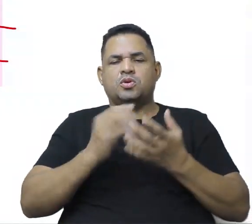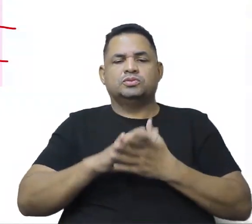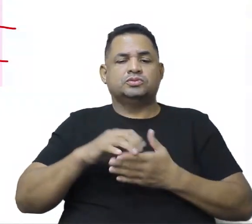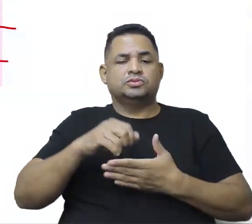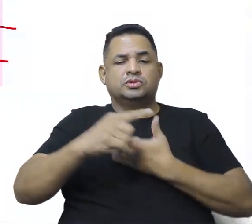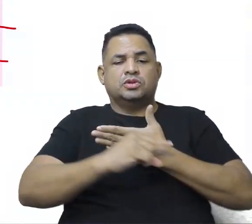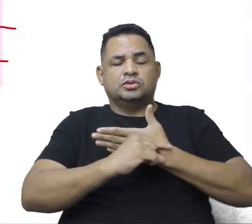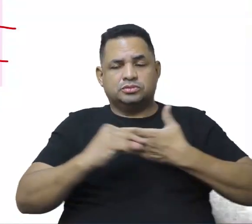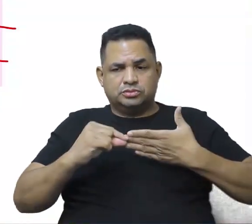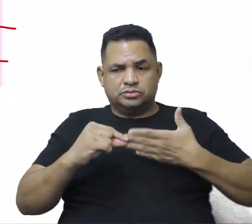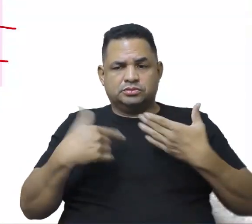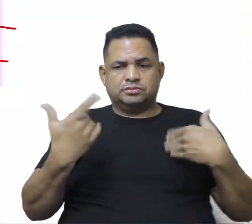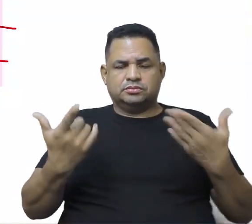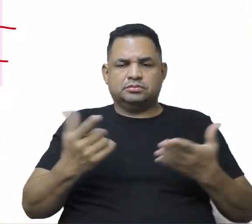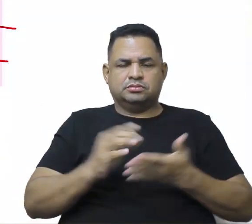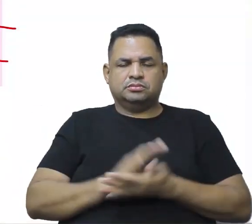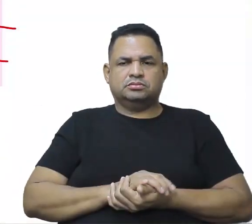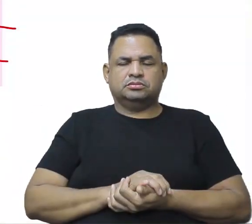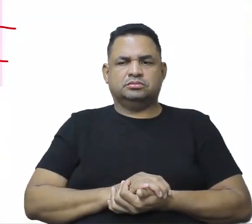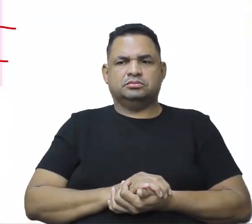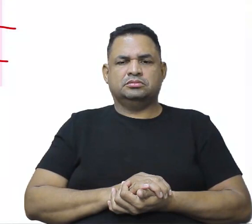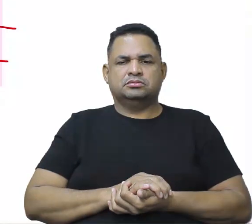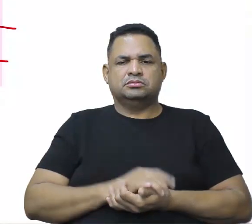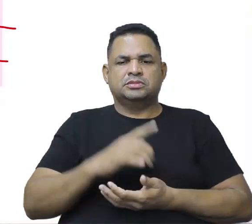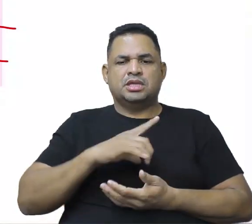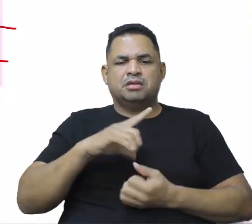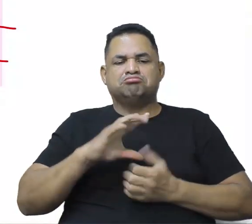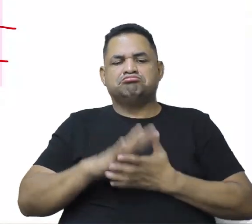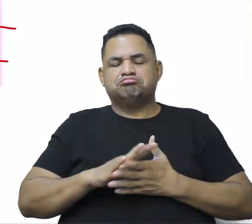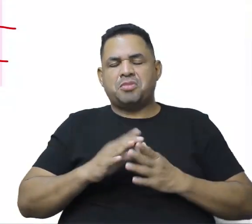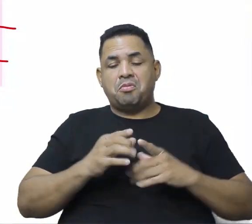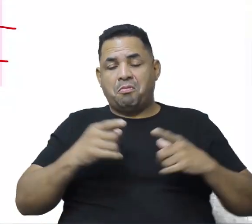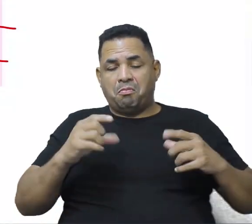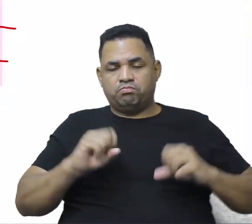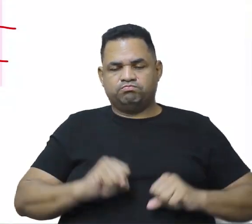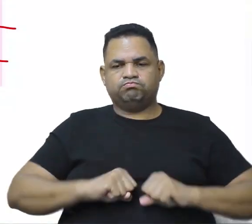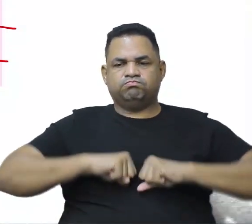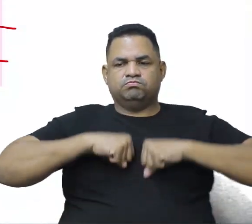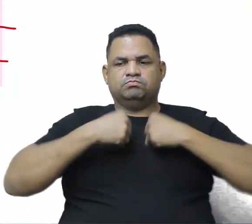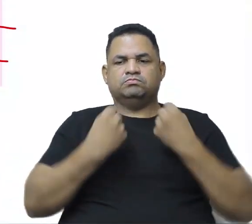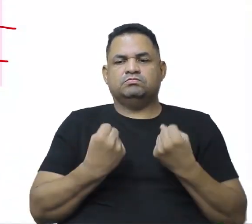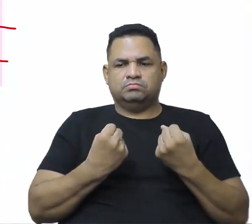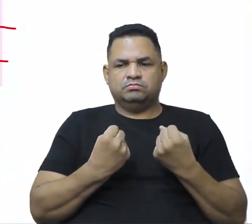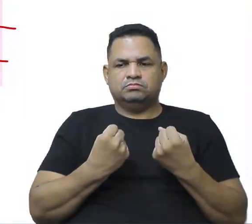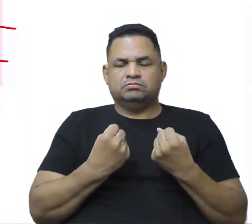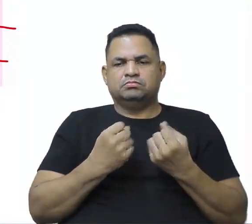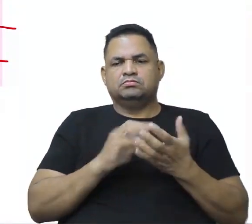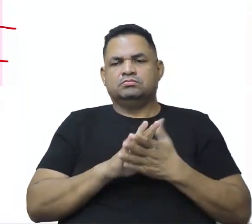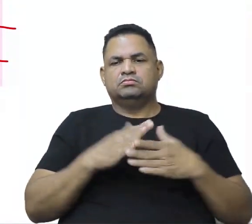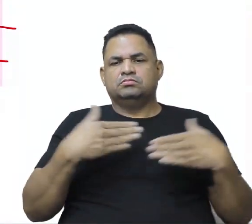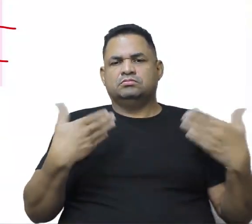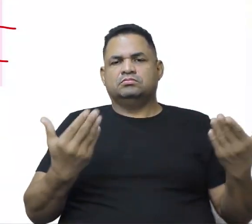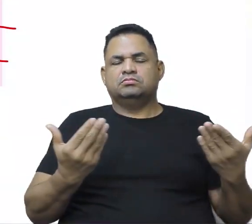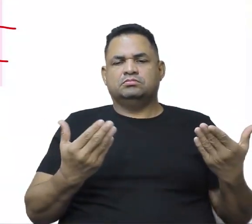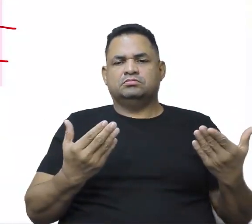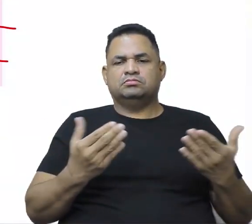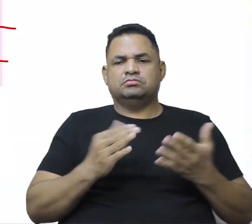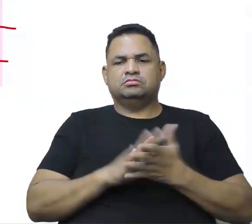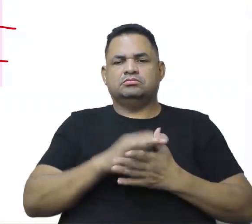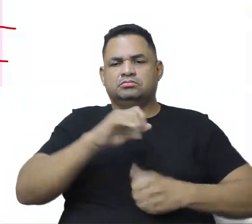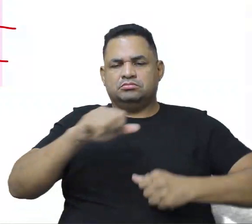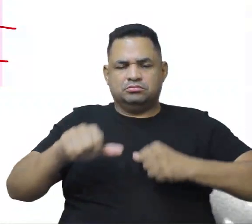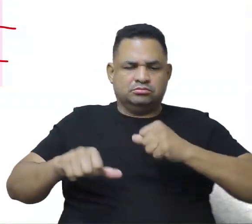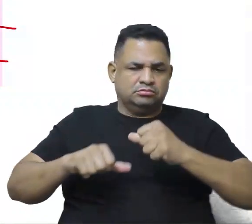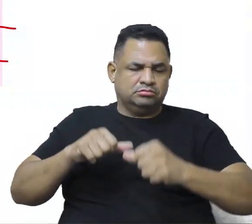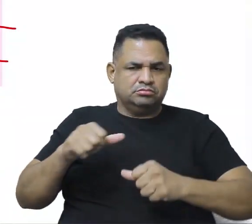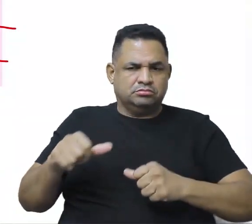trabalharam isso. E no Brasil, há o grande esforço para a gente se tornar